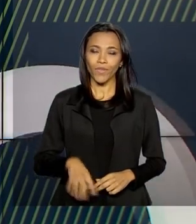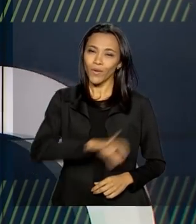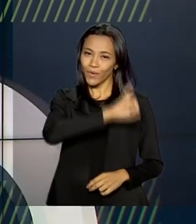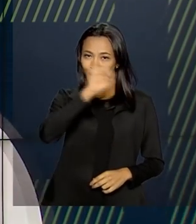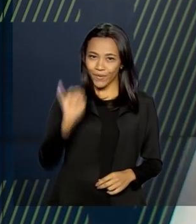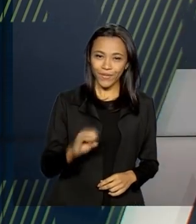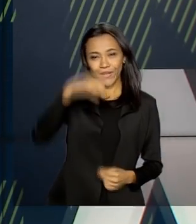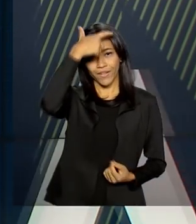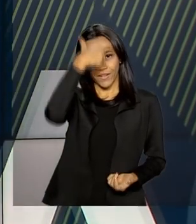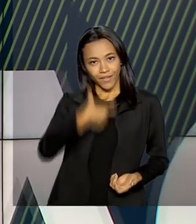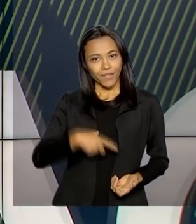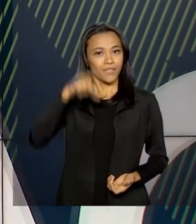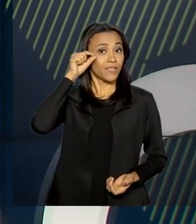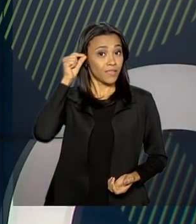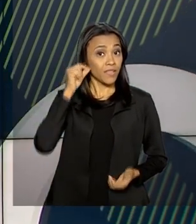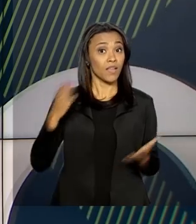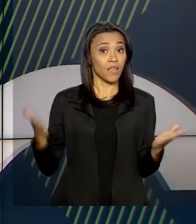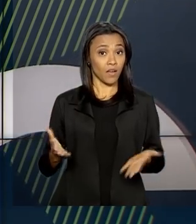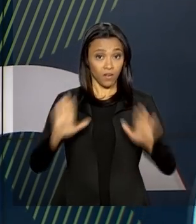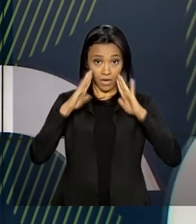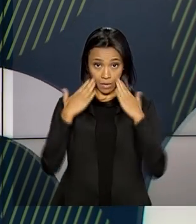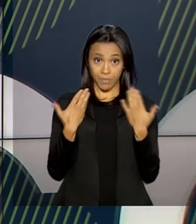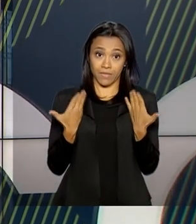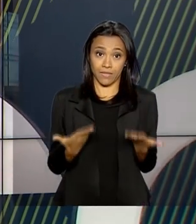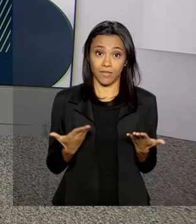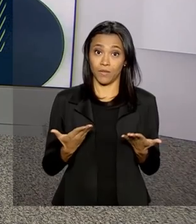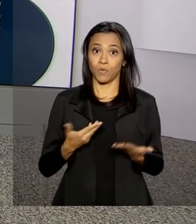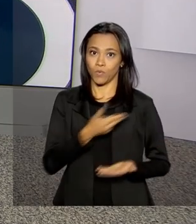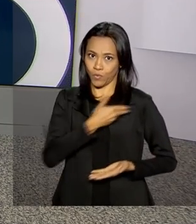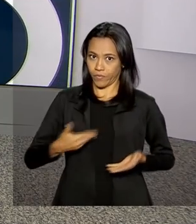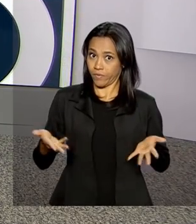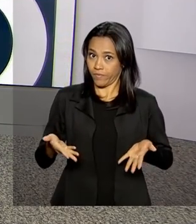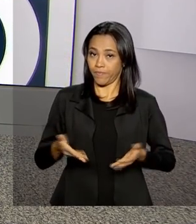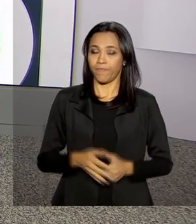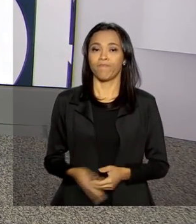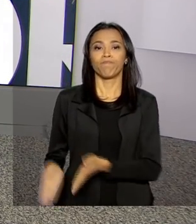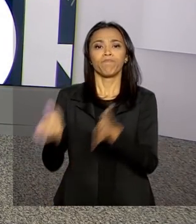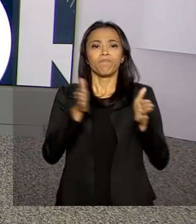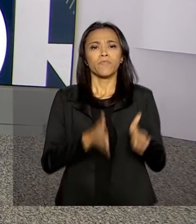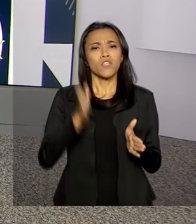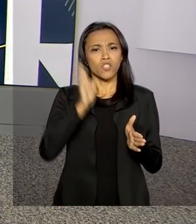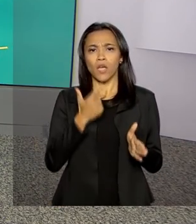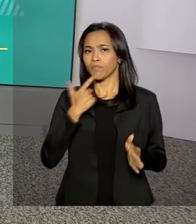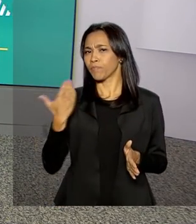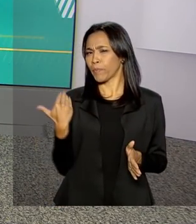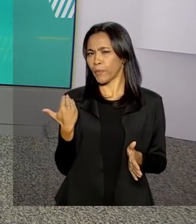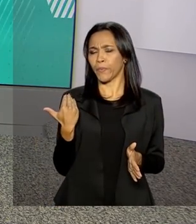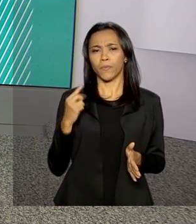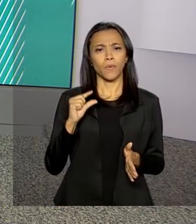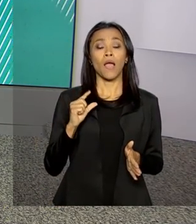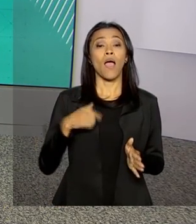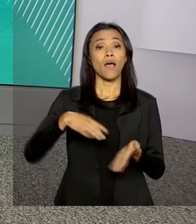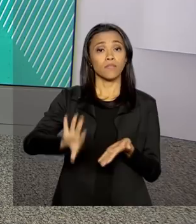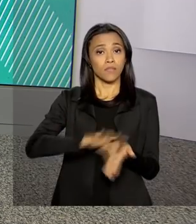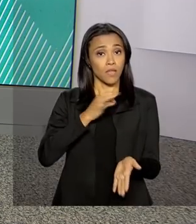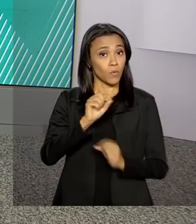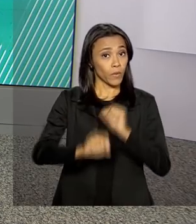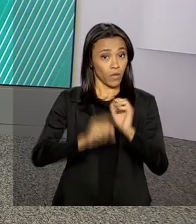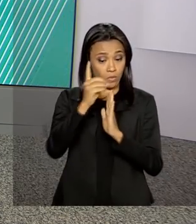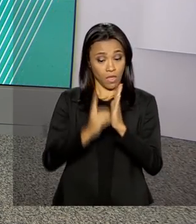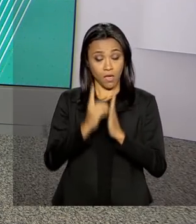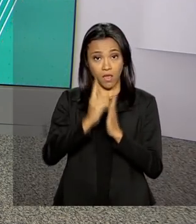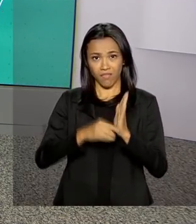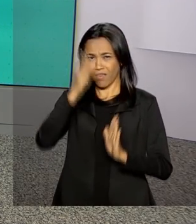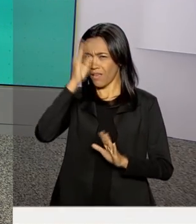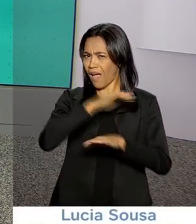Olá, sou o Roberto Camargo e está no ar o Governo Agora. Foi assinado agora há pouco o decreto que acaba com o horário de